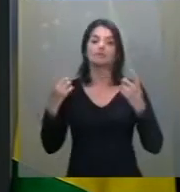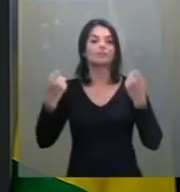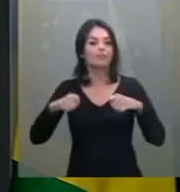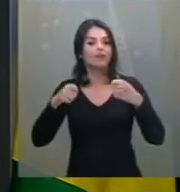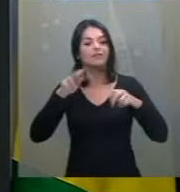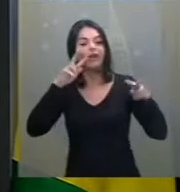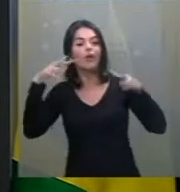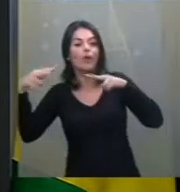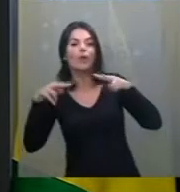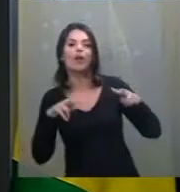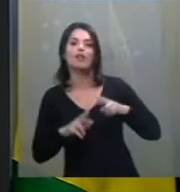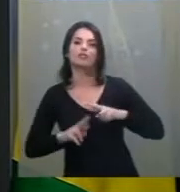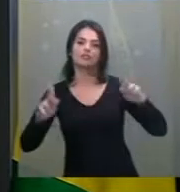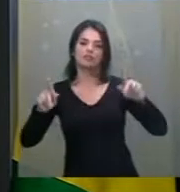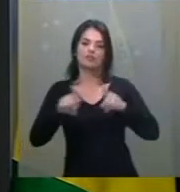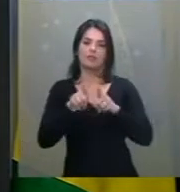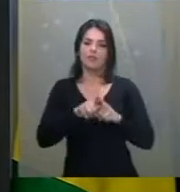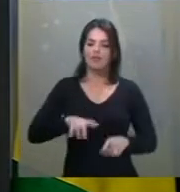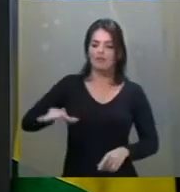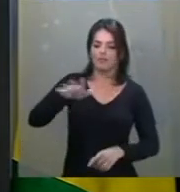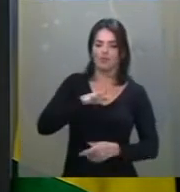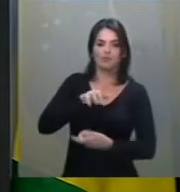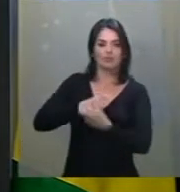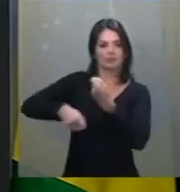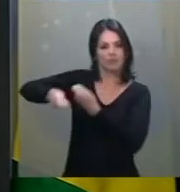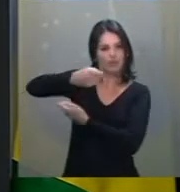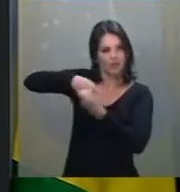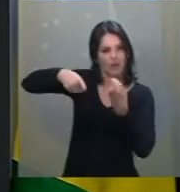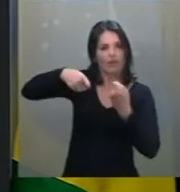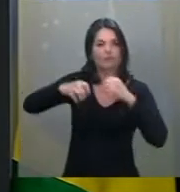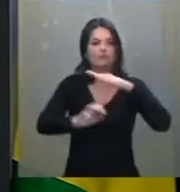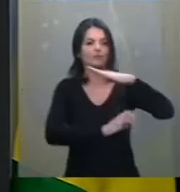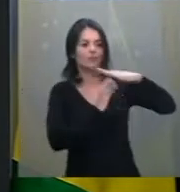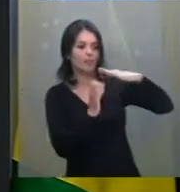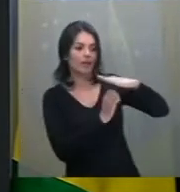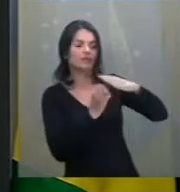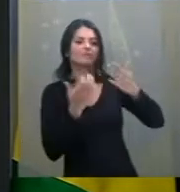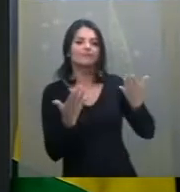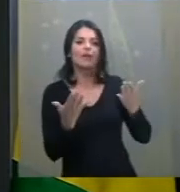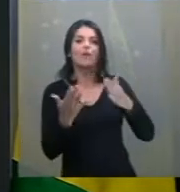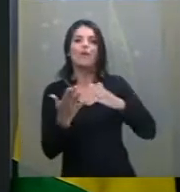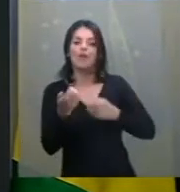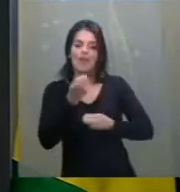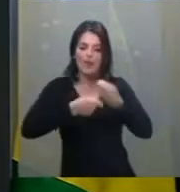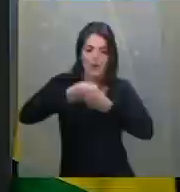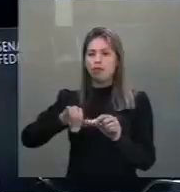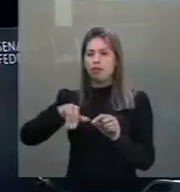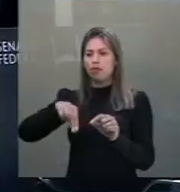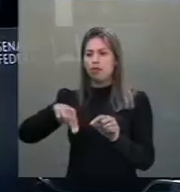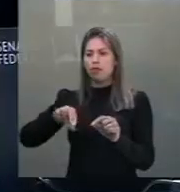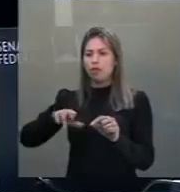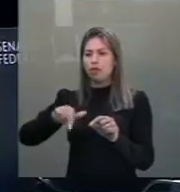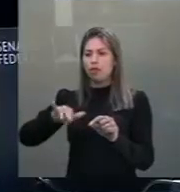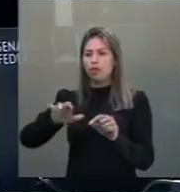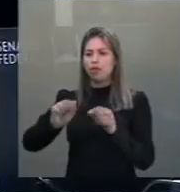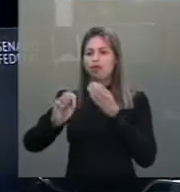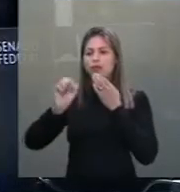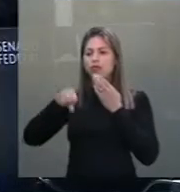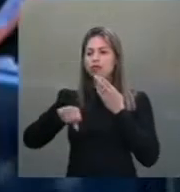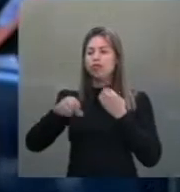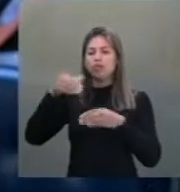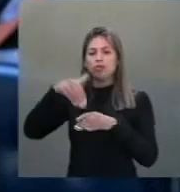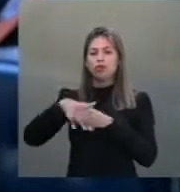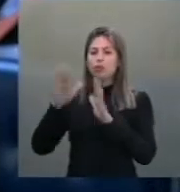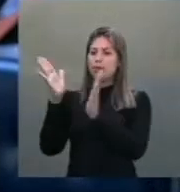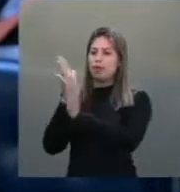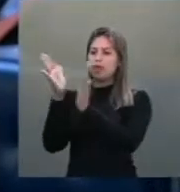dos negócios, no mundo das empresas. E eu acho que a economia solidária cumpre muito esse papel. Parabenizando o trabalho do